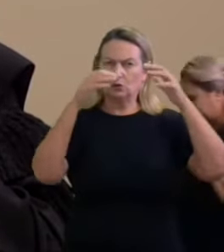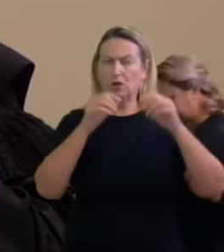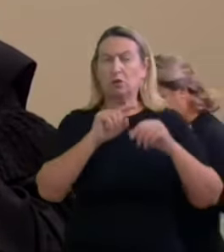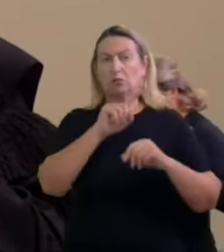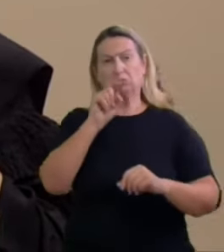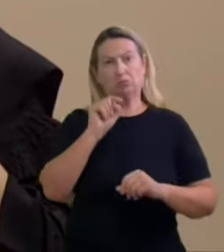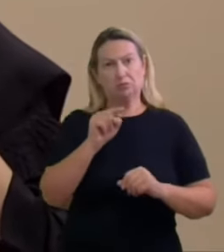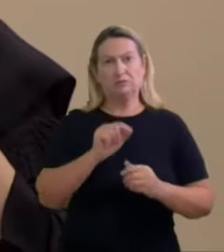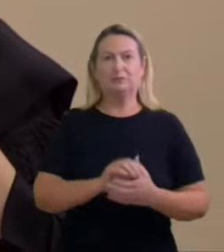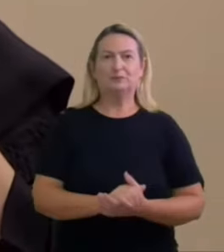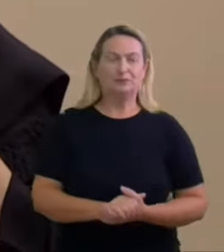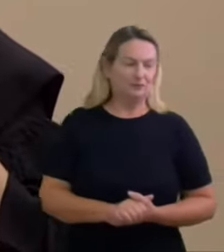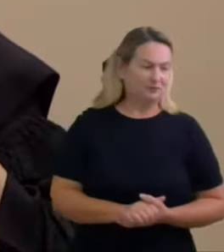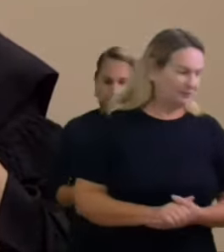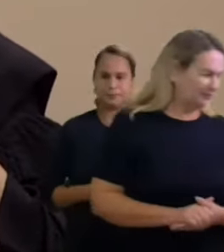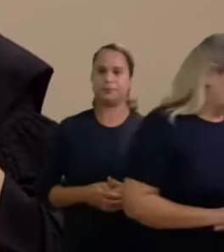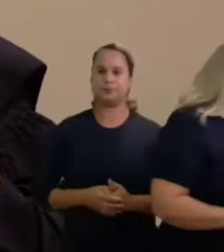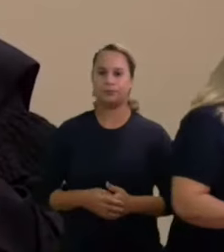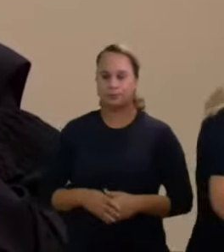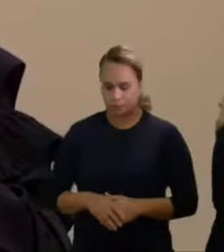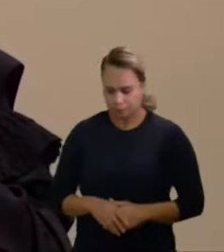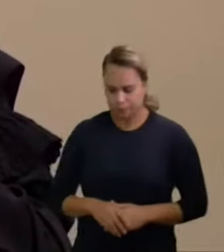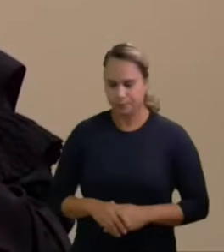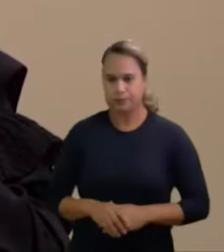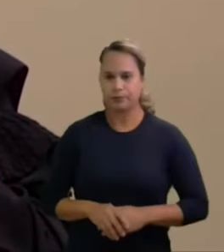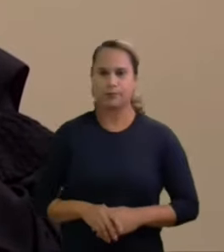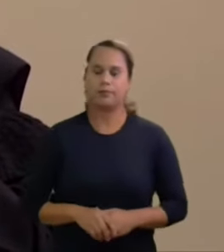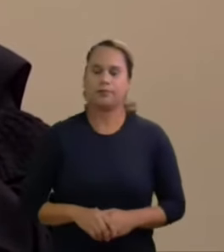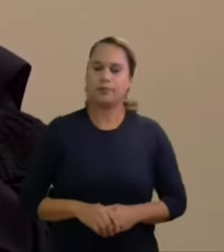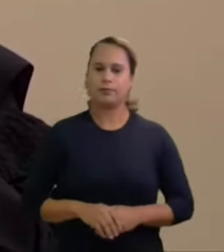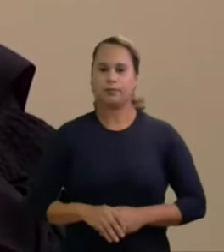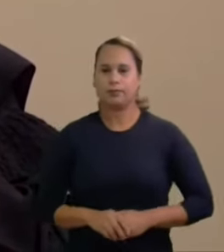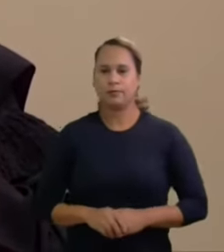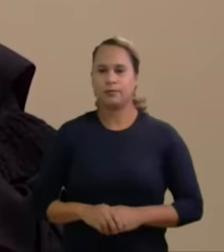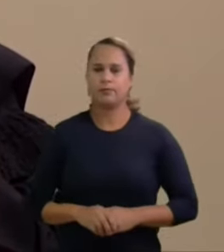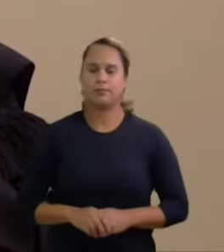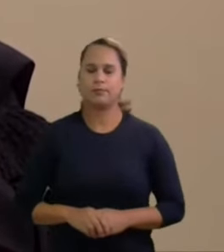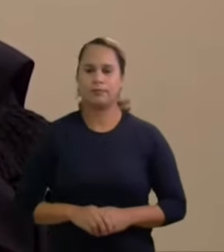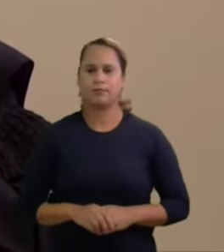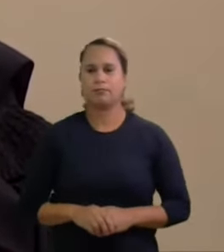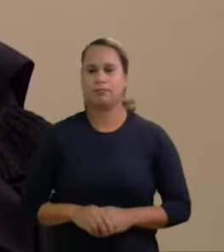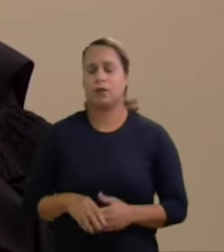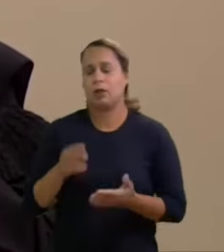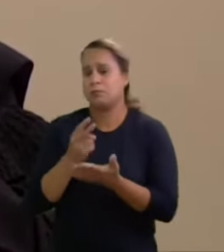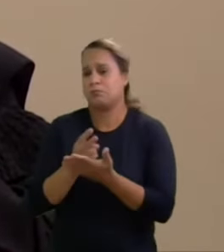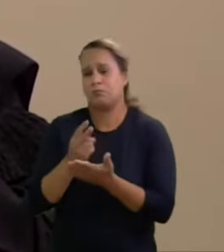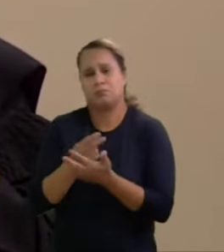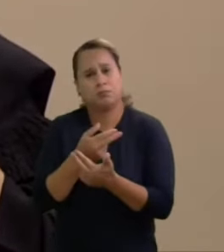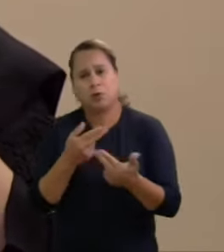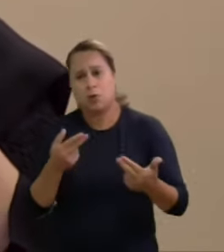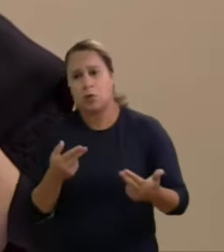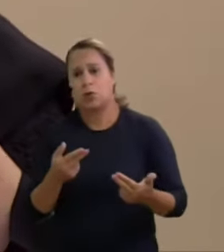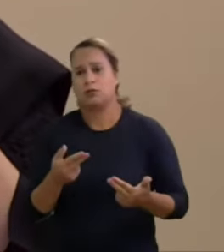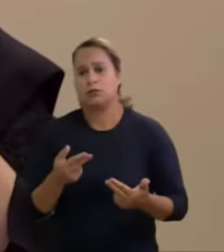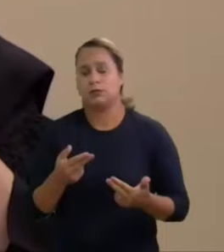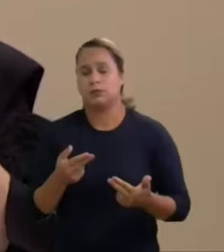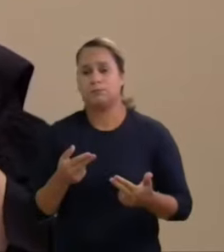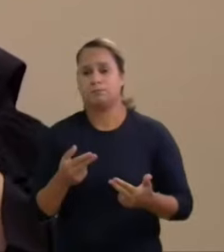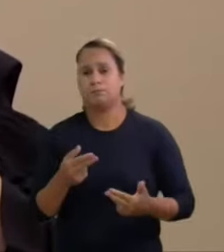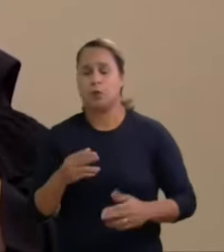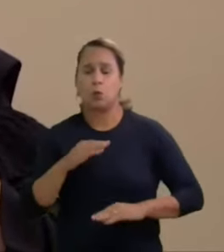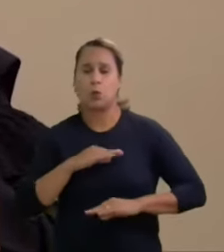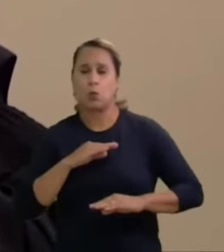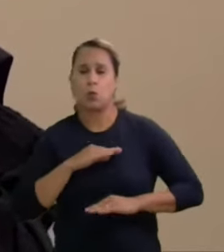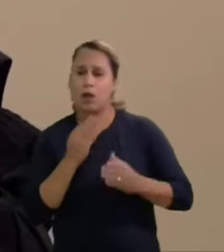considerados existem outros fatores alguém pode ter ido lá e molhado a grama é a mesma coisa aqui no caso do ministro Joaquim Barbosa pode ser que ele não tenha